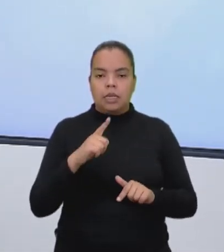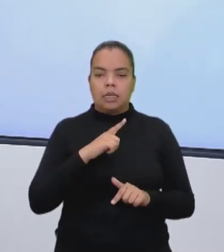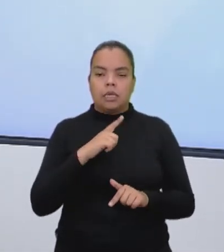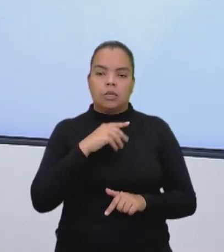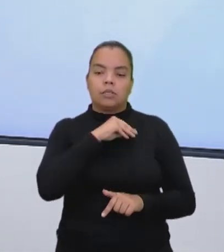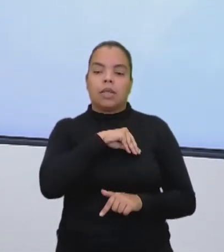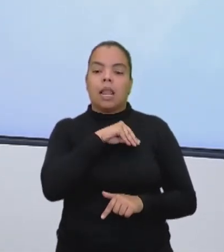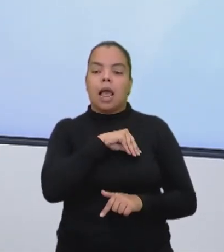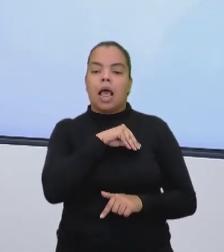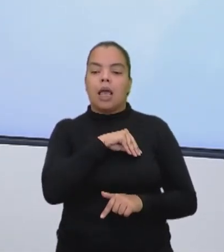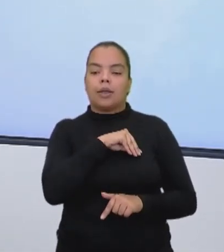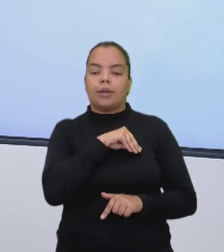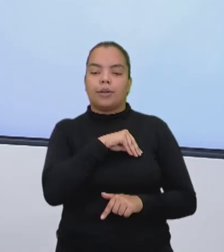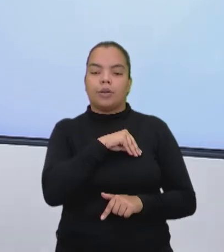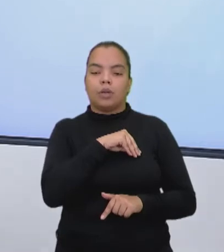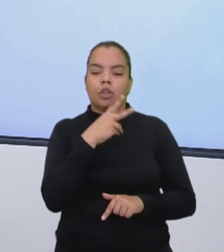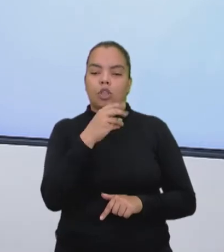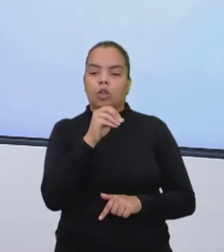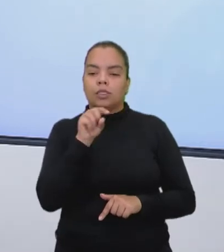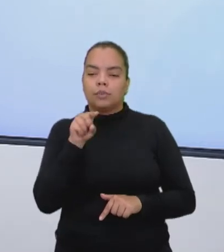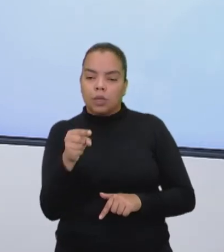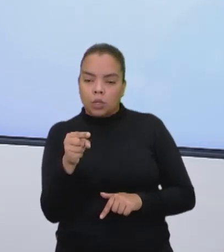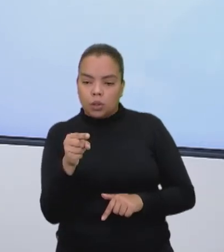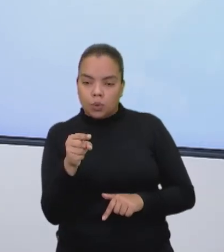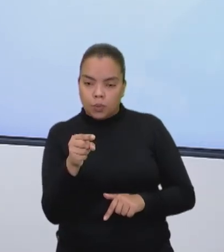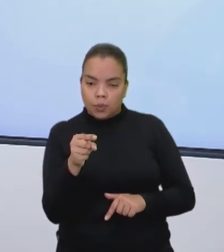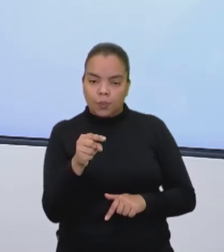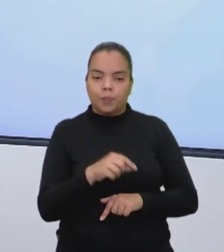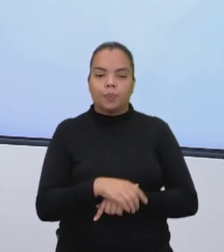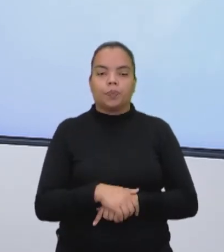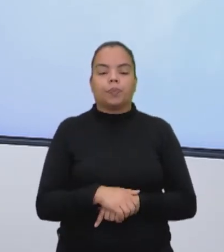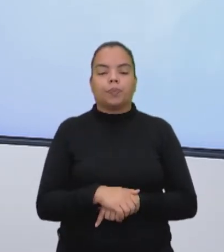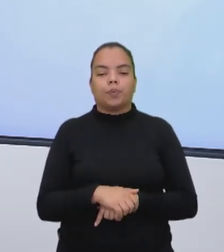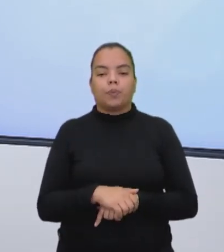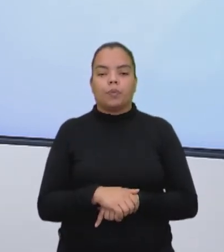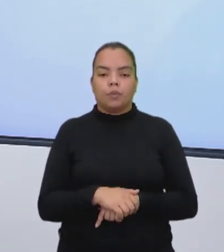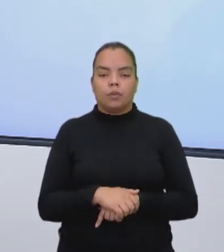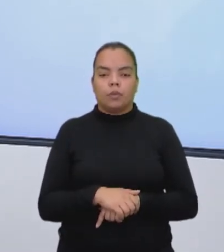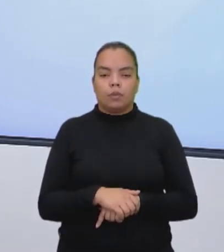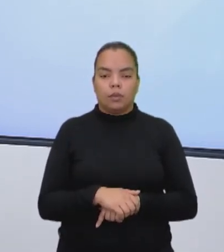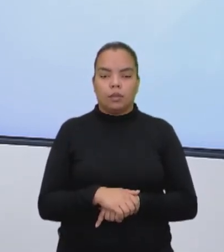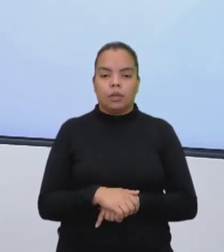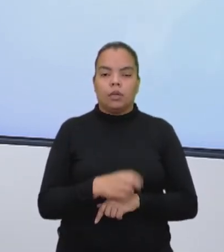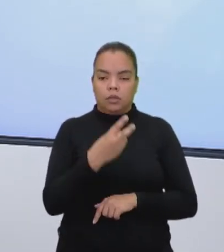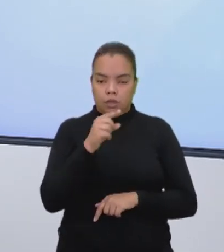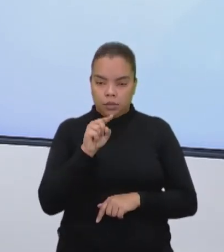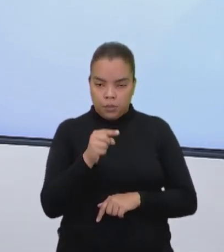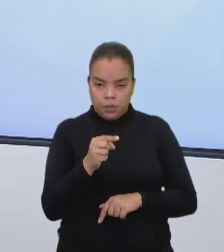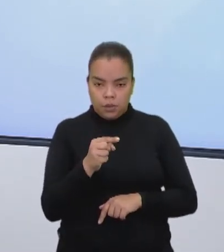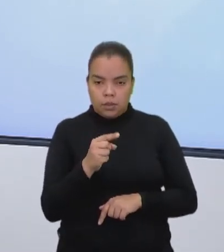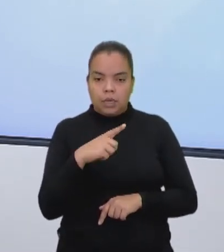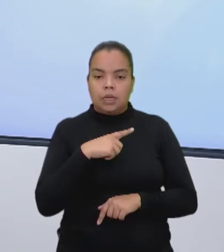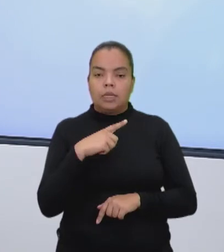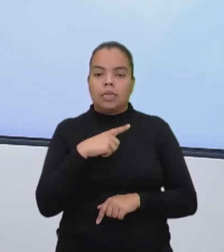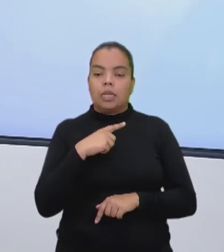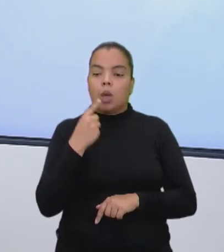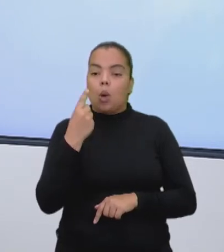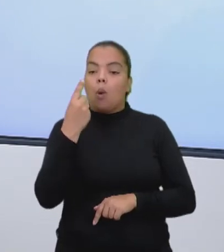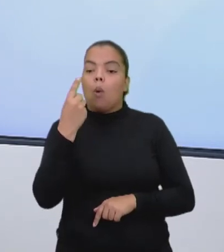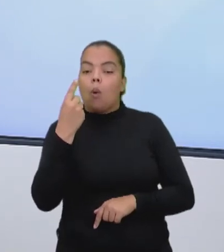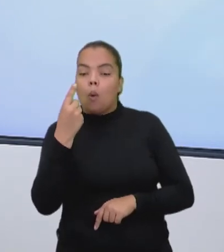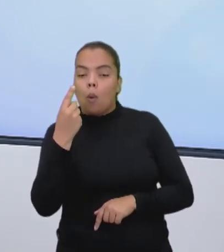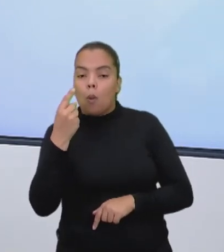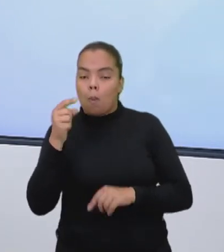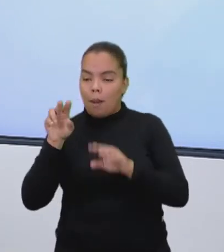por volta de dois mil reais, a gente já vai colocar tudo isso na lousa, ela ganha por volta de dois mil reais e tem uma cafeteira,